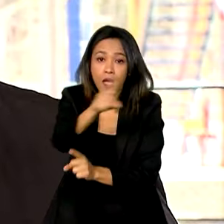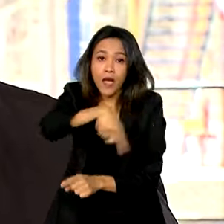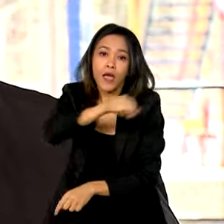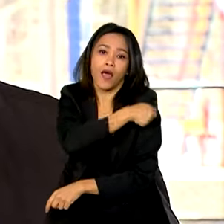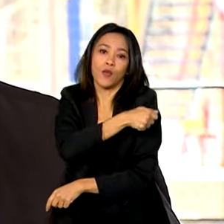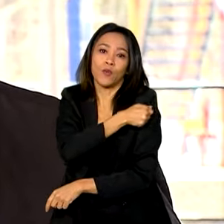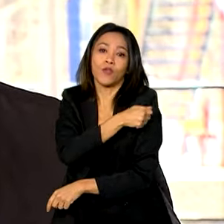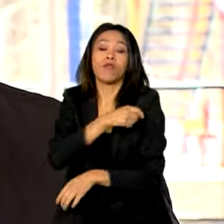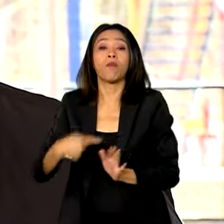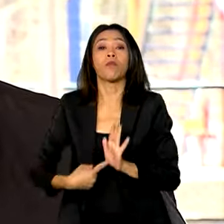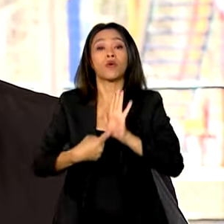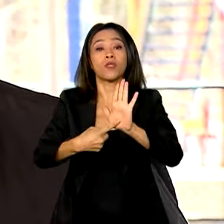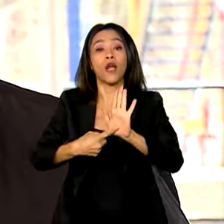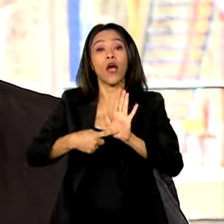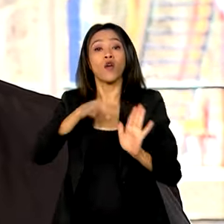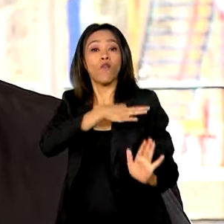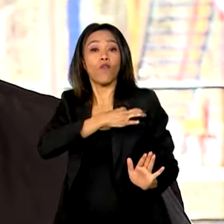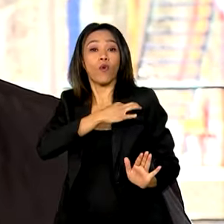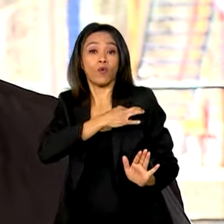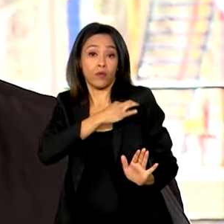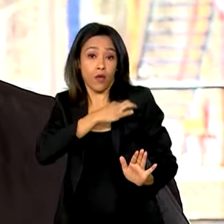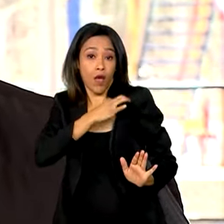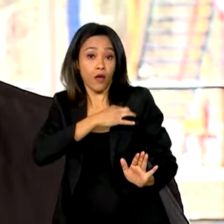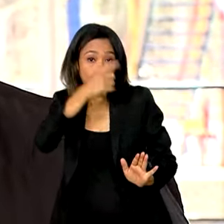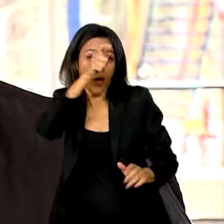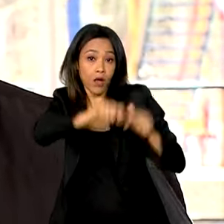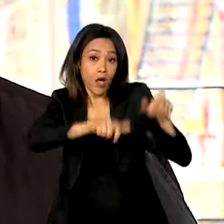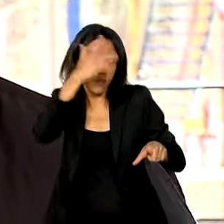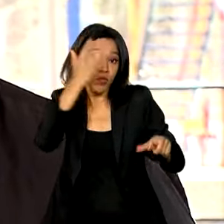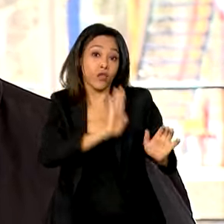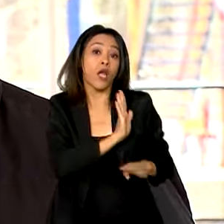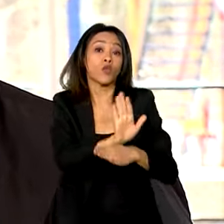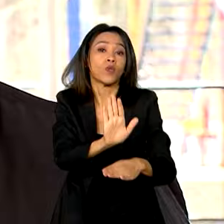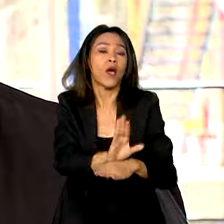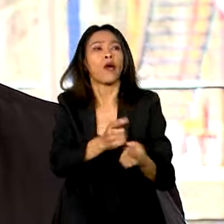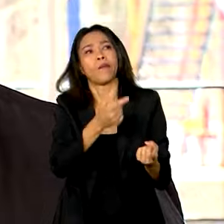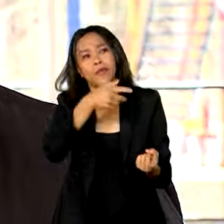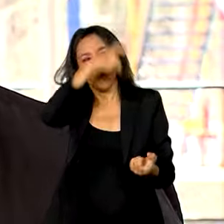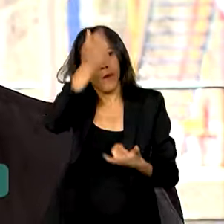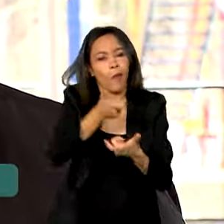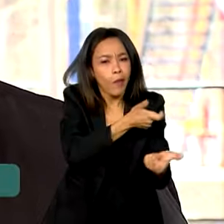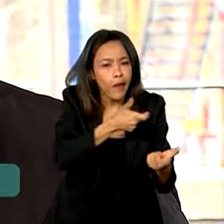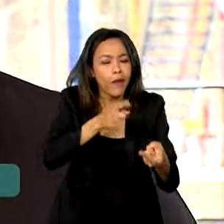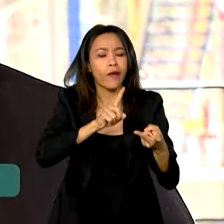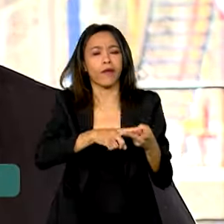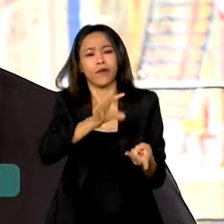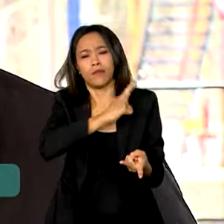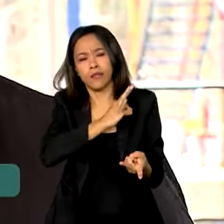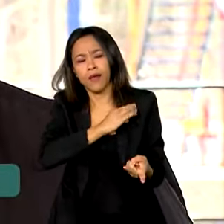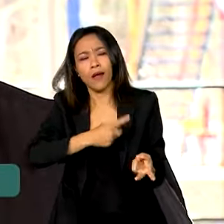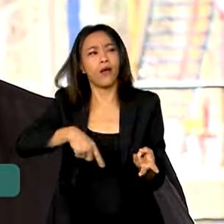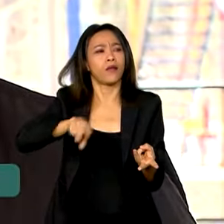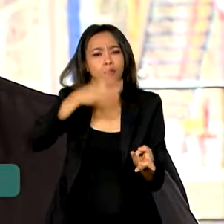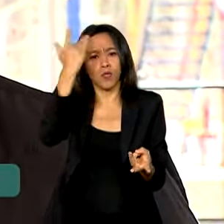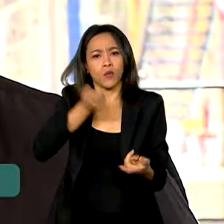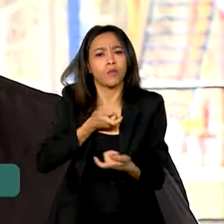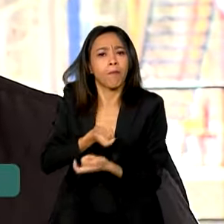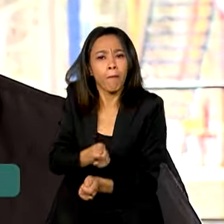voluntários que ajudaram na época da enchente no Rio Grande do Sul. Bombeiros, policiais, pescadores,